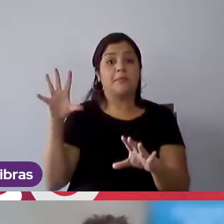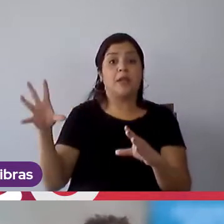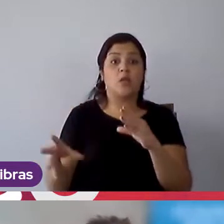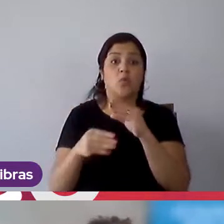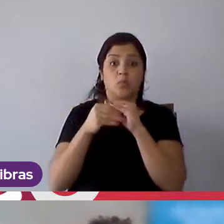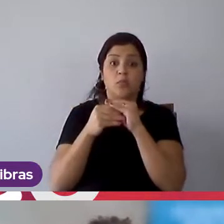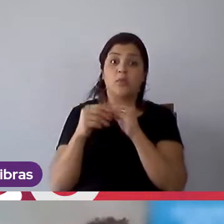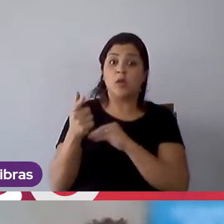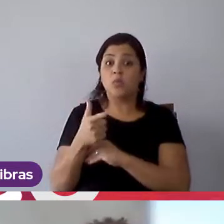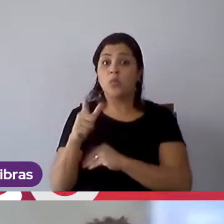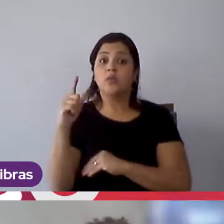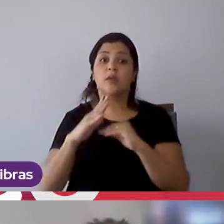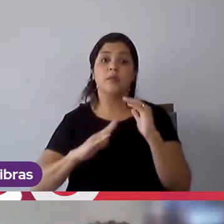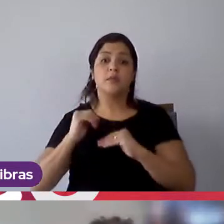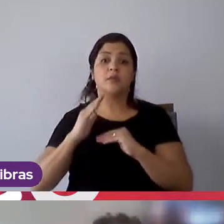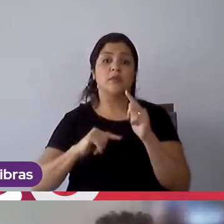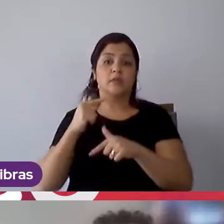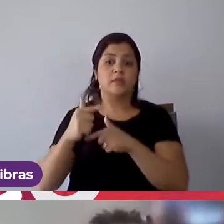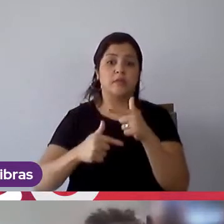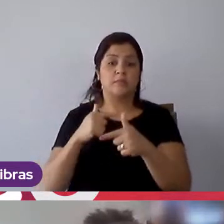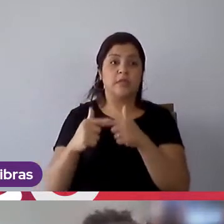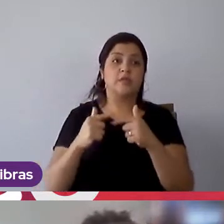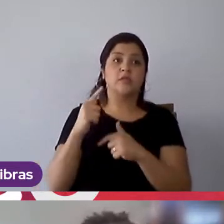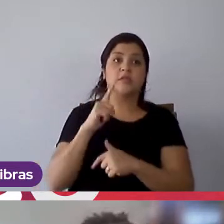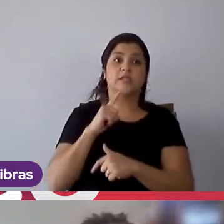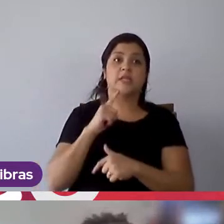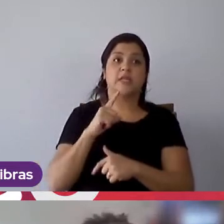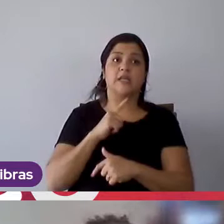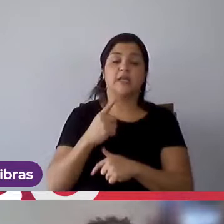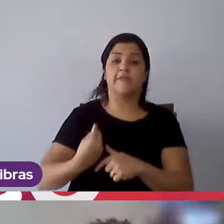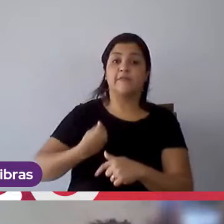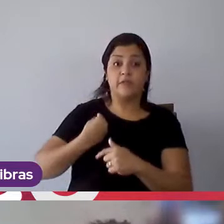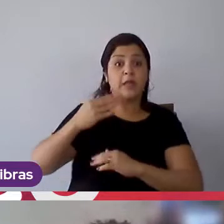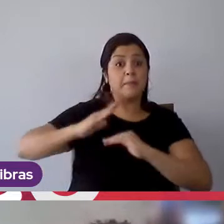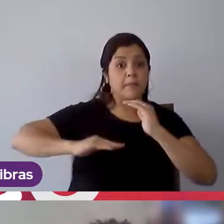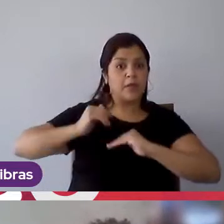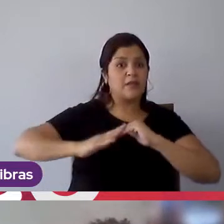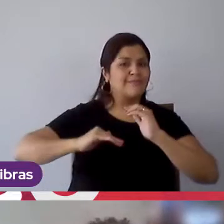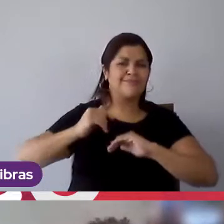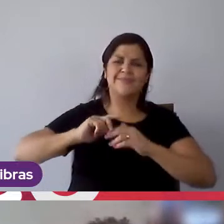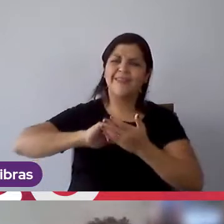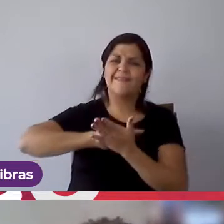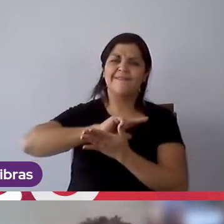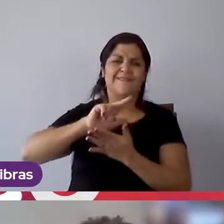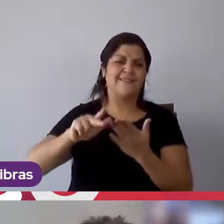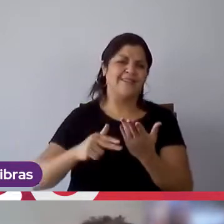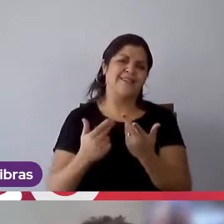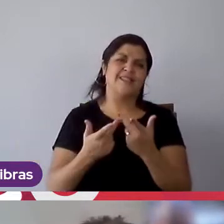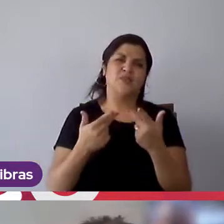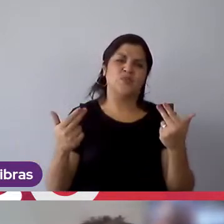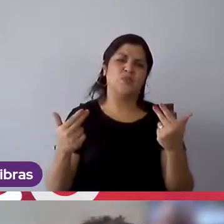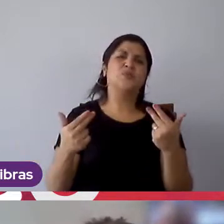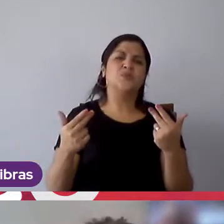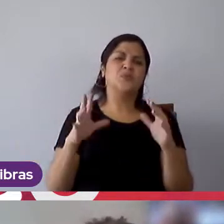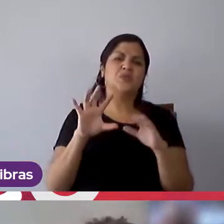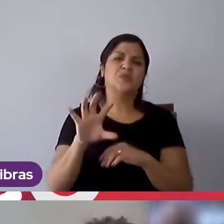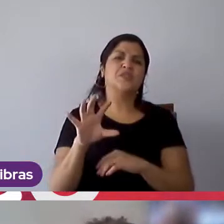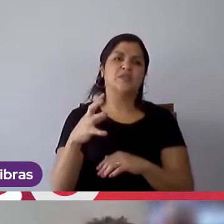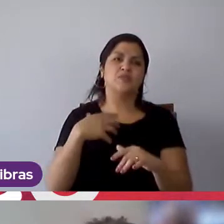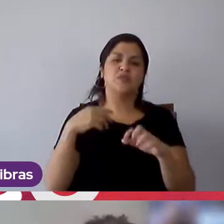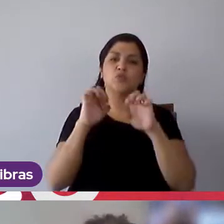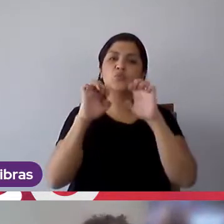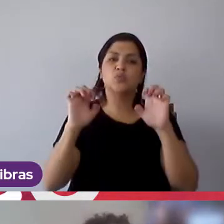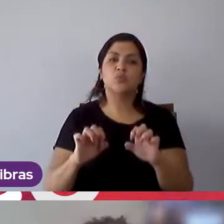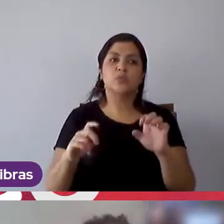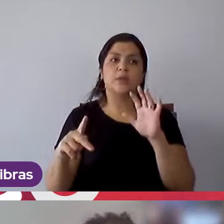seja já correlacionada com aquela atividade que nós já estamos fazendo, enfim, acredito que seja mais nessa parte de estruturação,